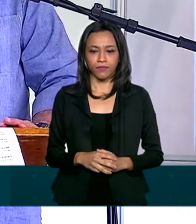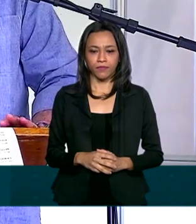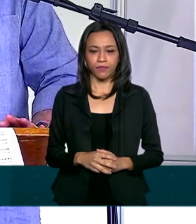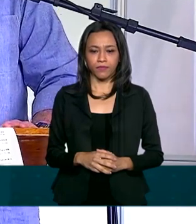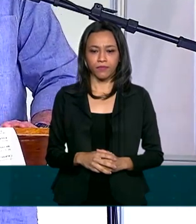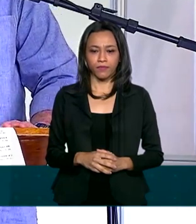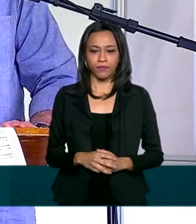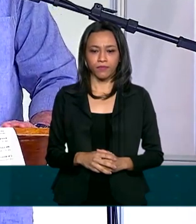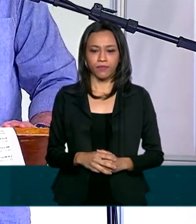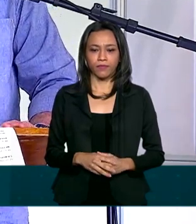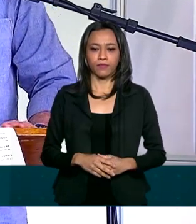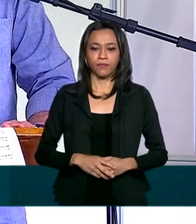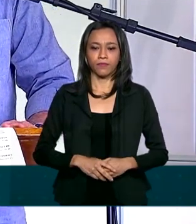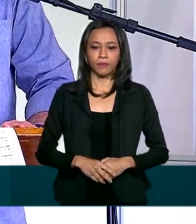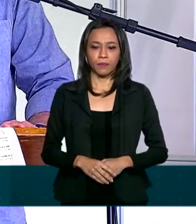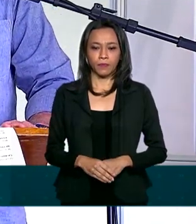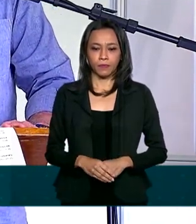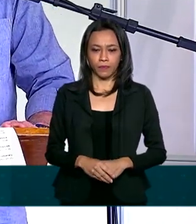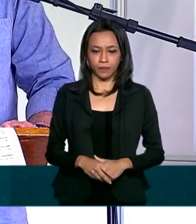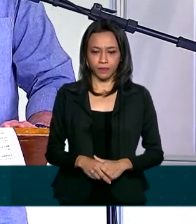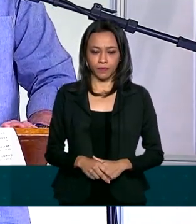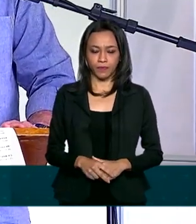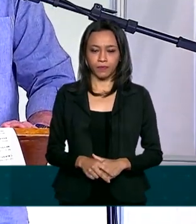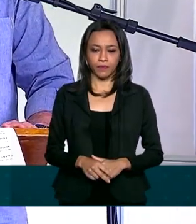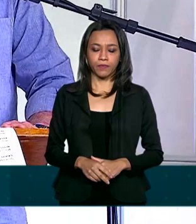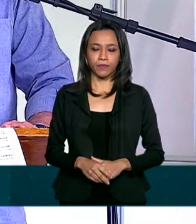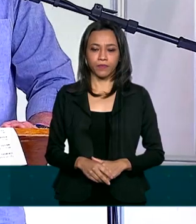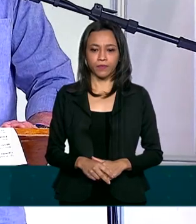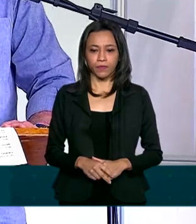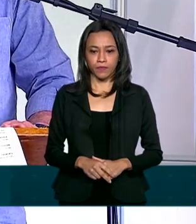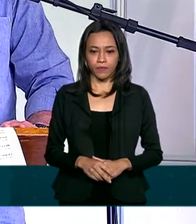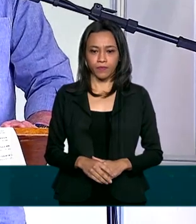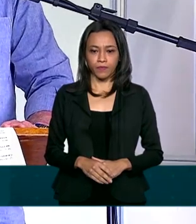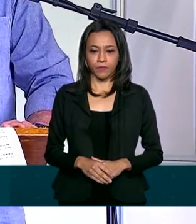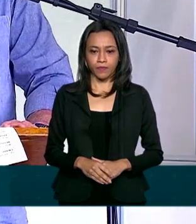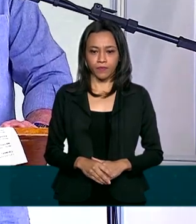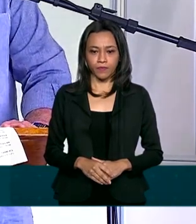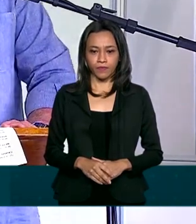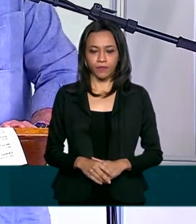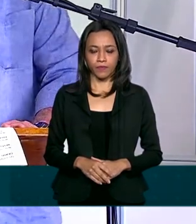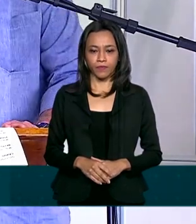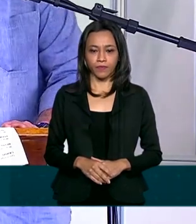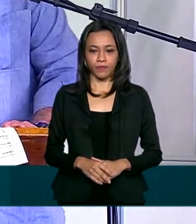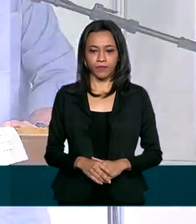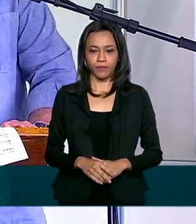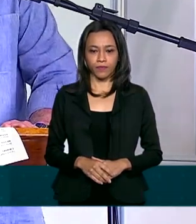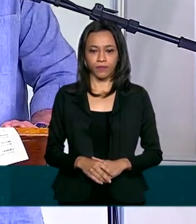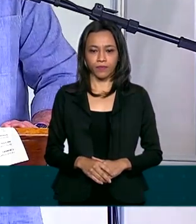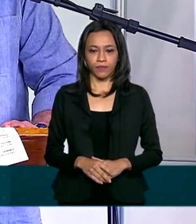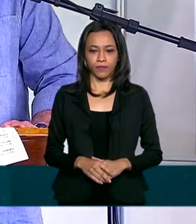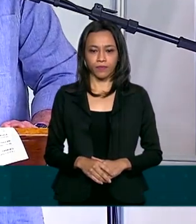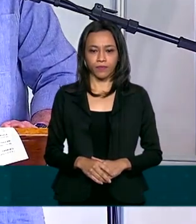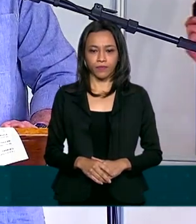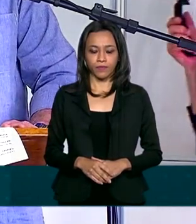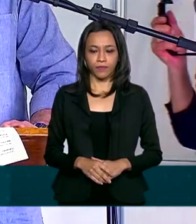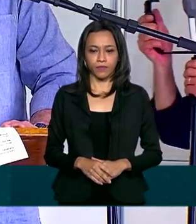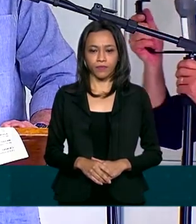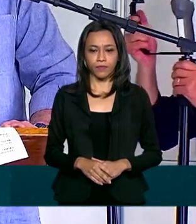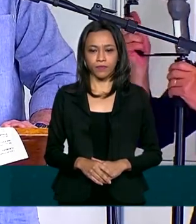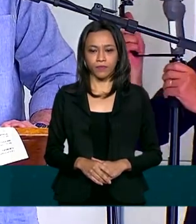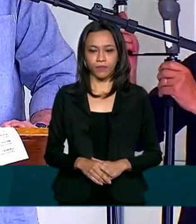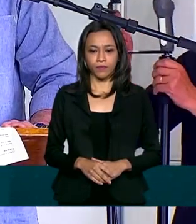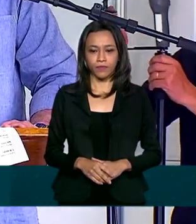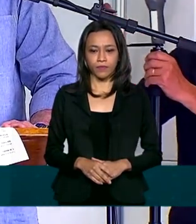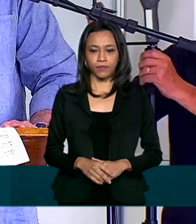programa de atendimento a micro e pequenas empresas, pagou um complemento para manter o trabalhador lá. Então, gente espera que